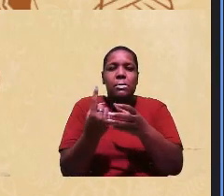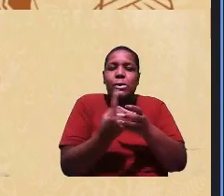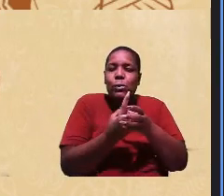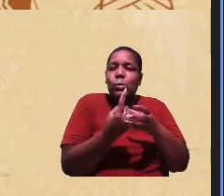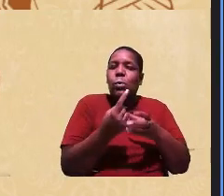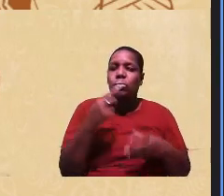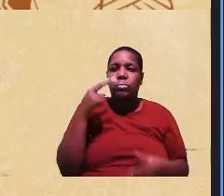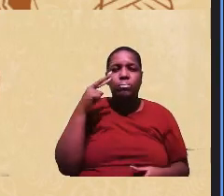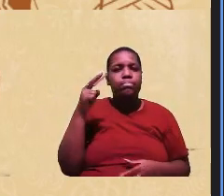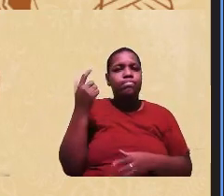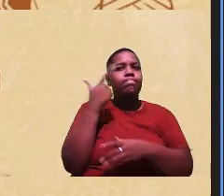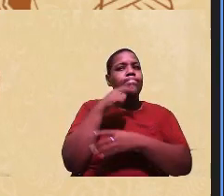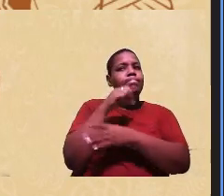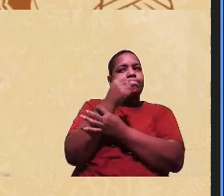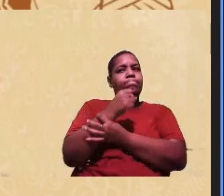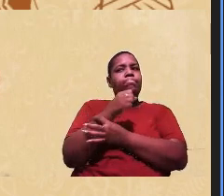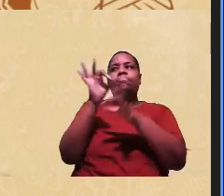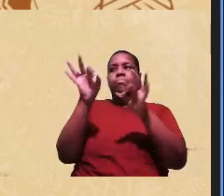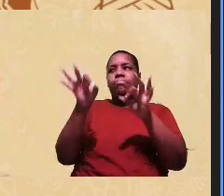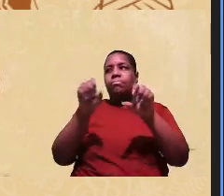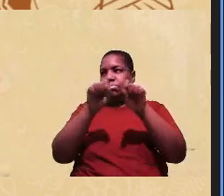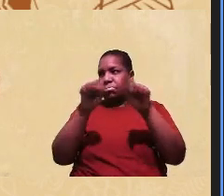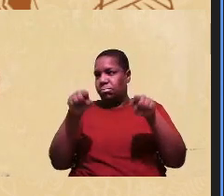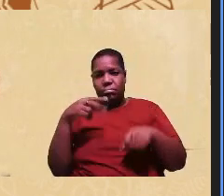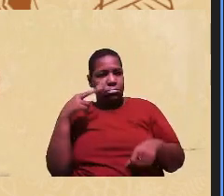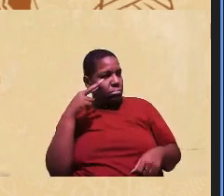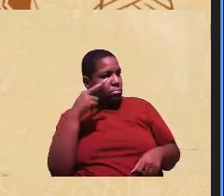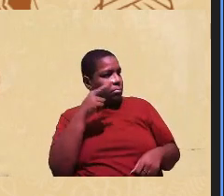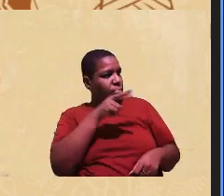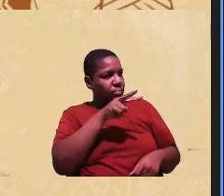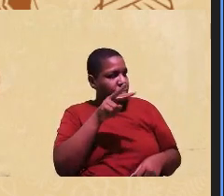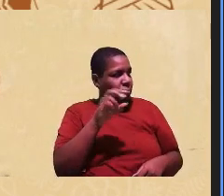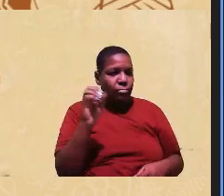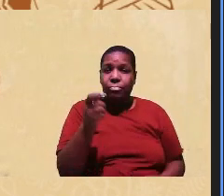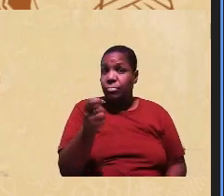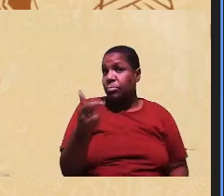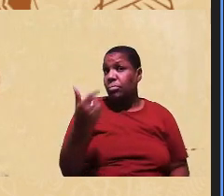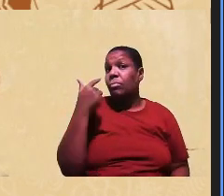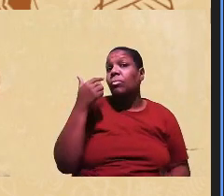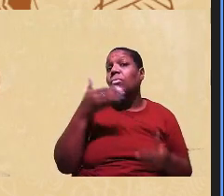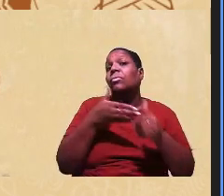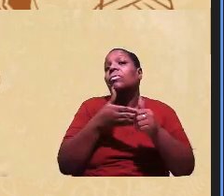garantia de um lugar sistemático para nós negros e negros como é que a gente encaminha isso